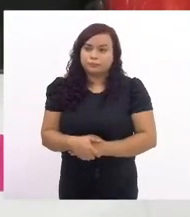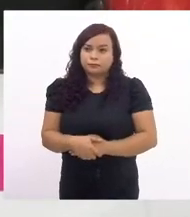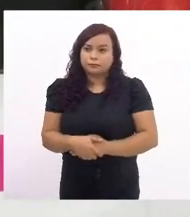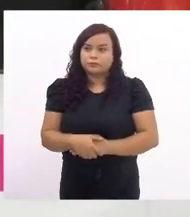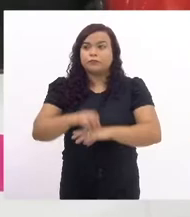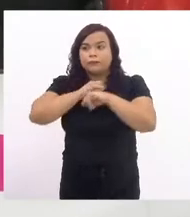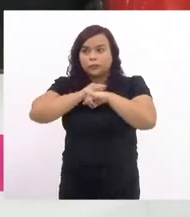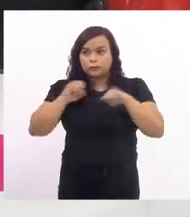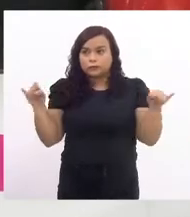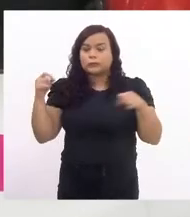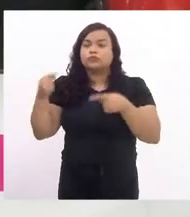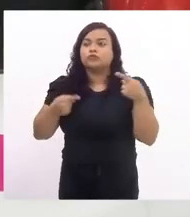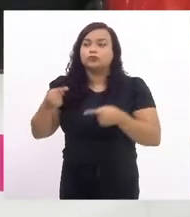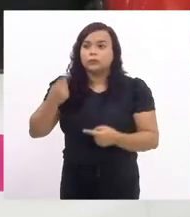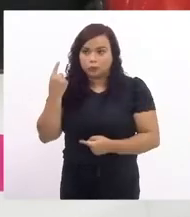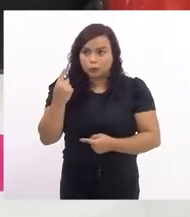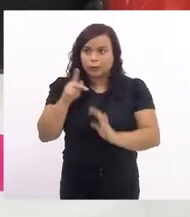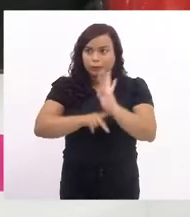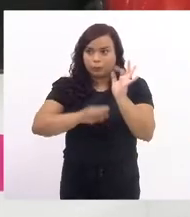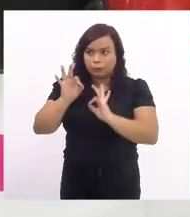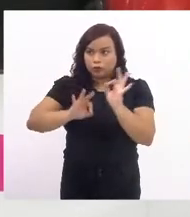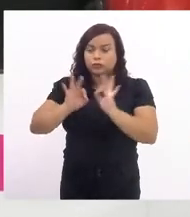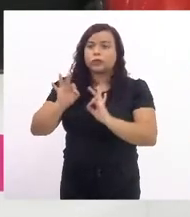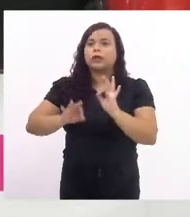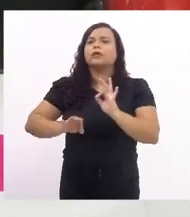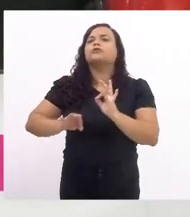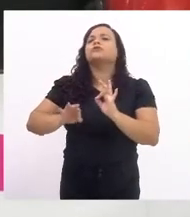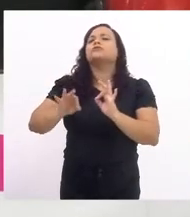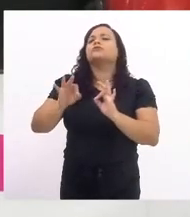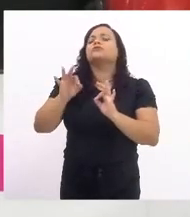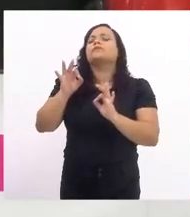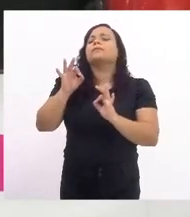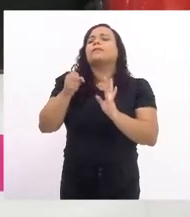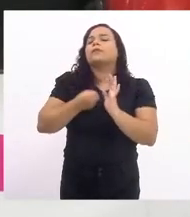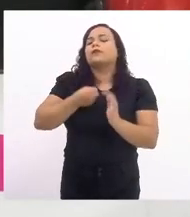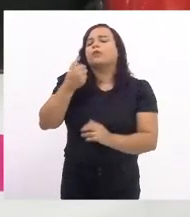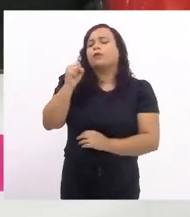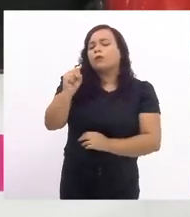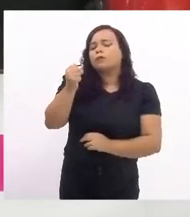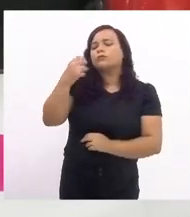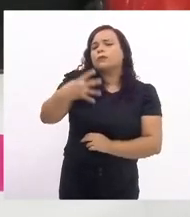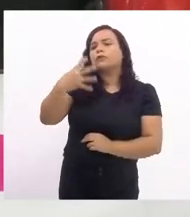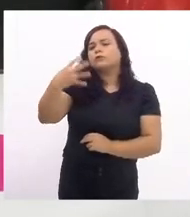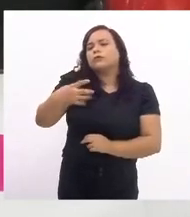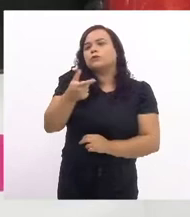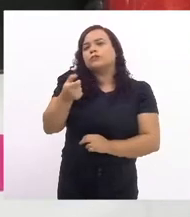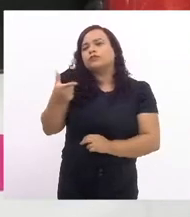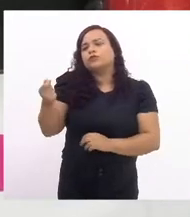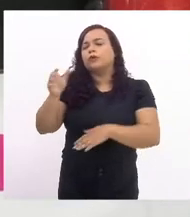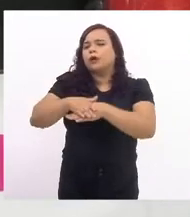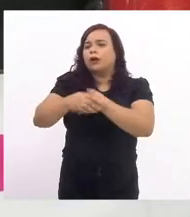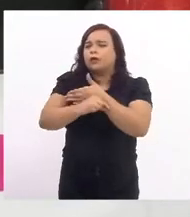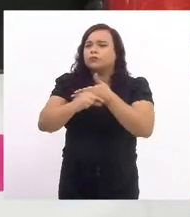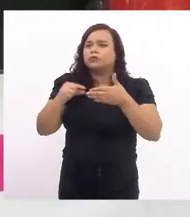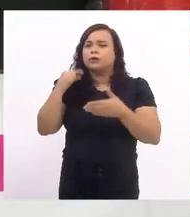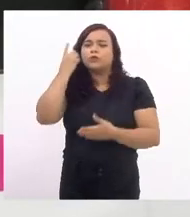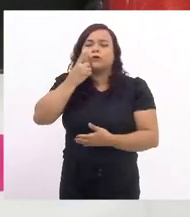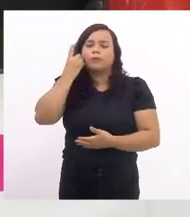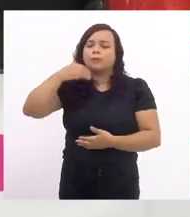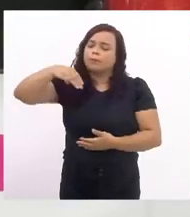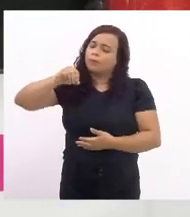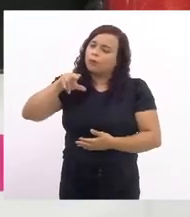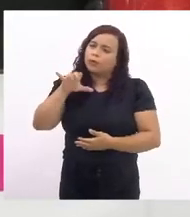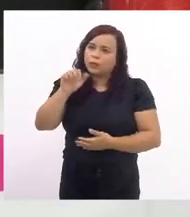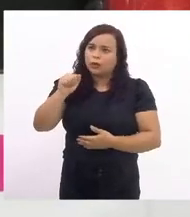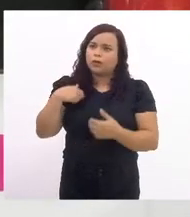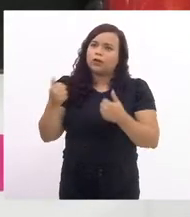Anuncio em discussão única projeto de resolução número 844-2021 de autoridade da deputada Mônica Francisco que concede o